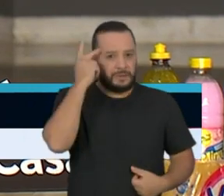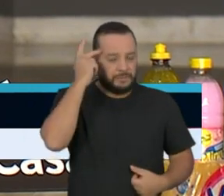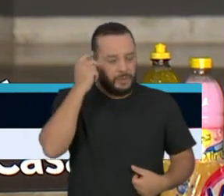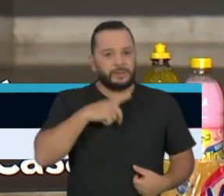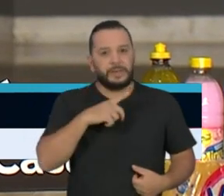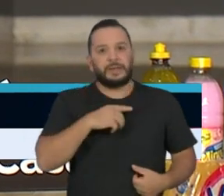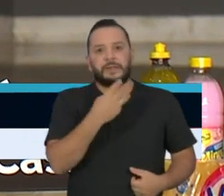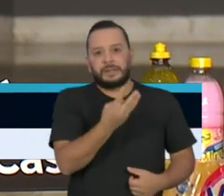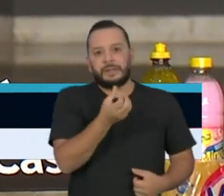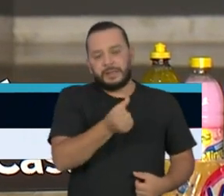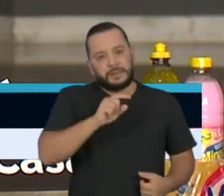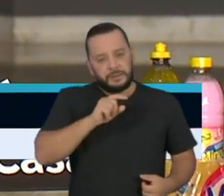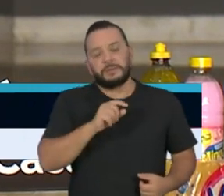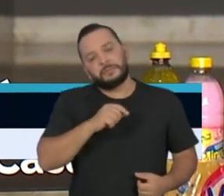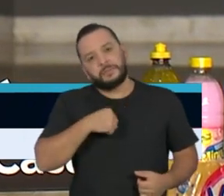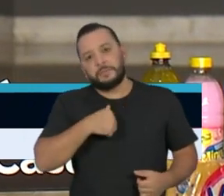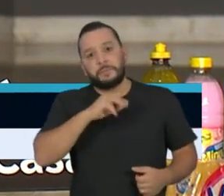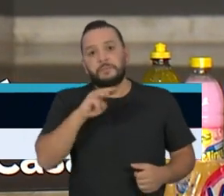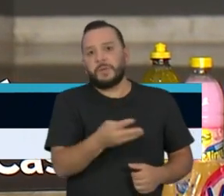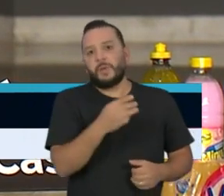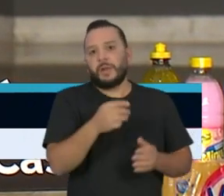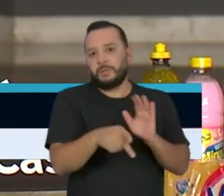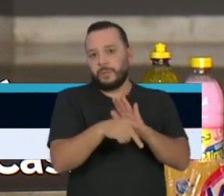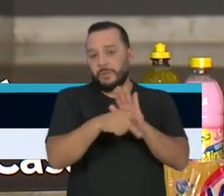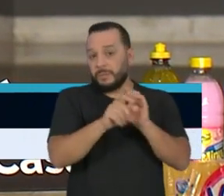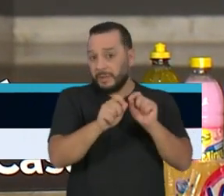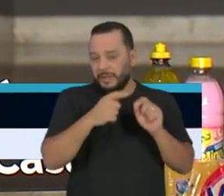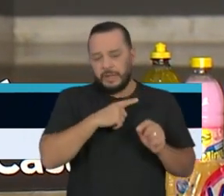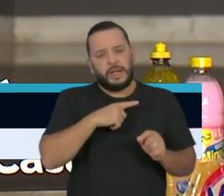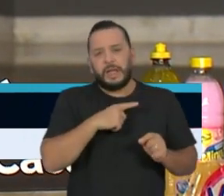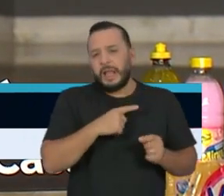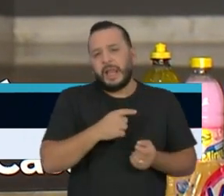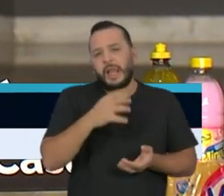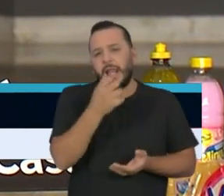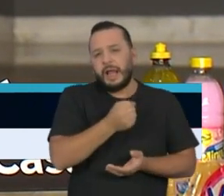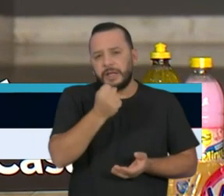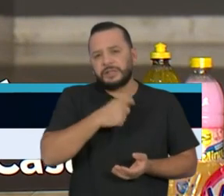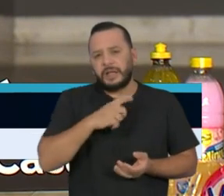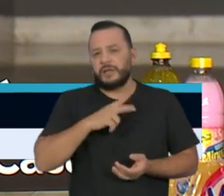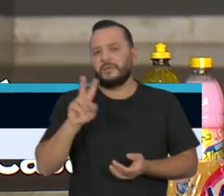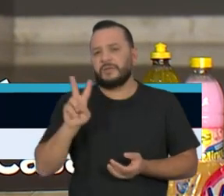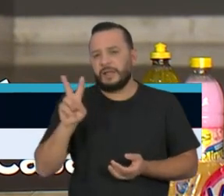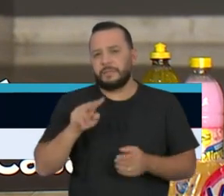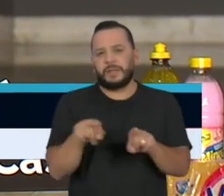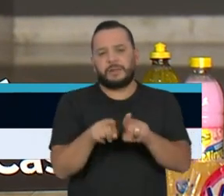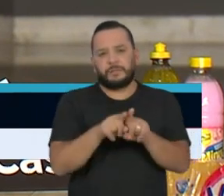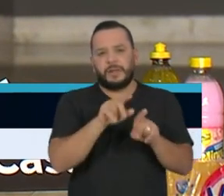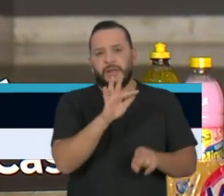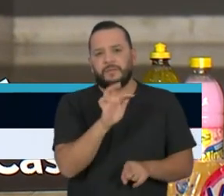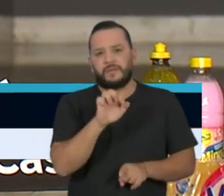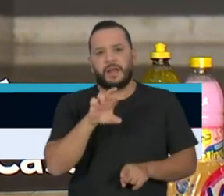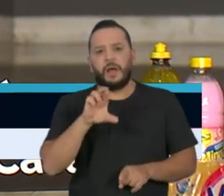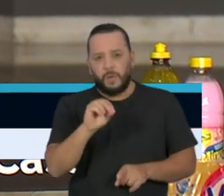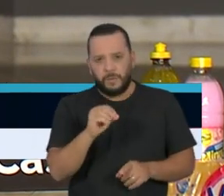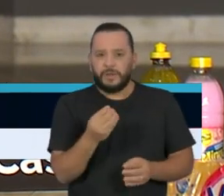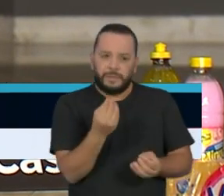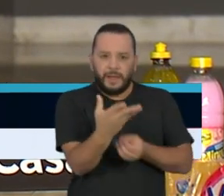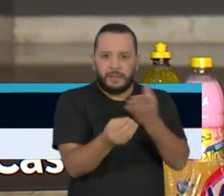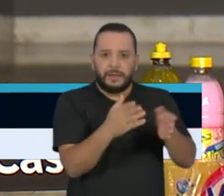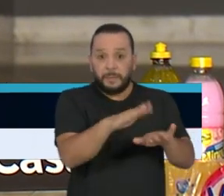vitaminas e ferro. E agora, durante esta pandemia, chegará também aos residenciais para idosos,